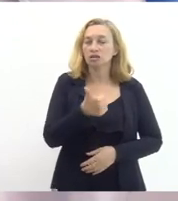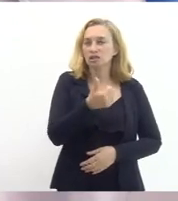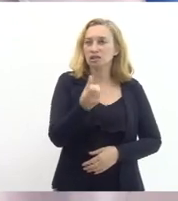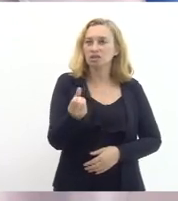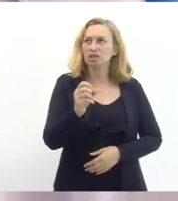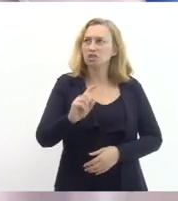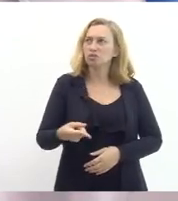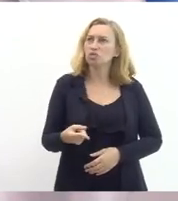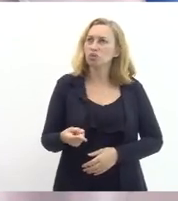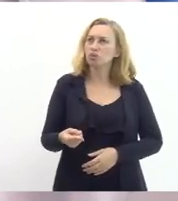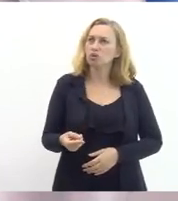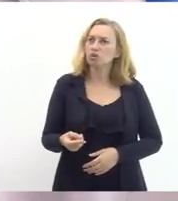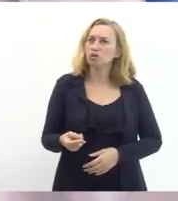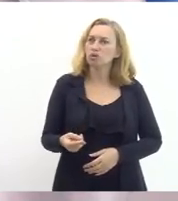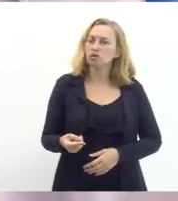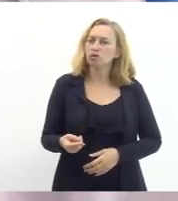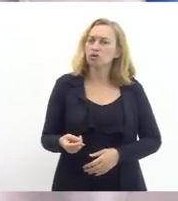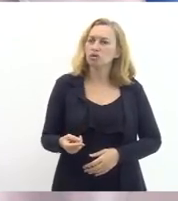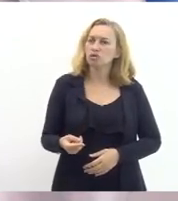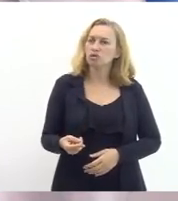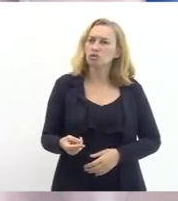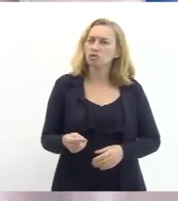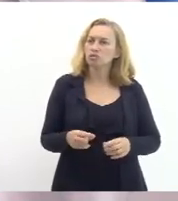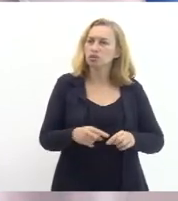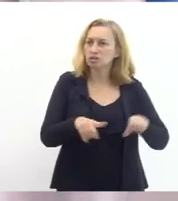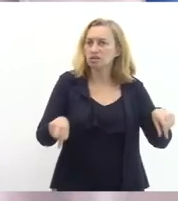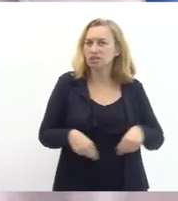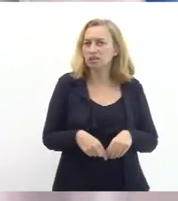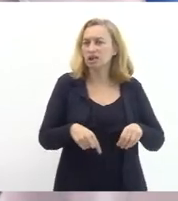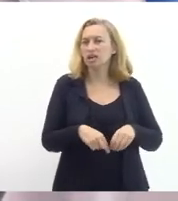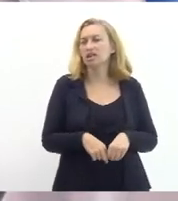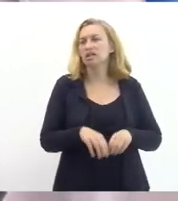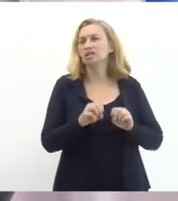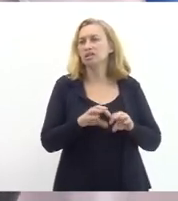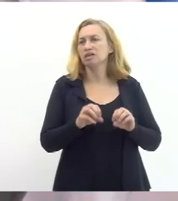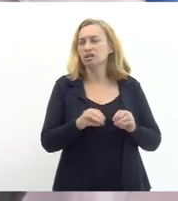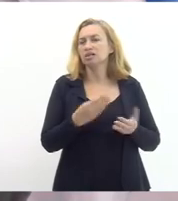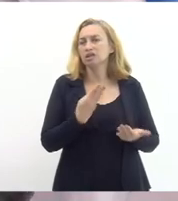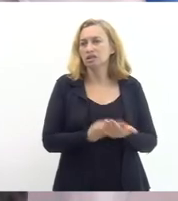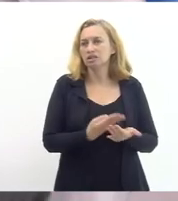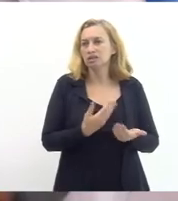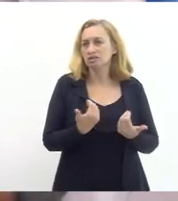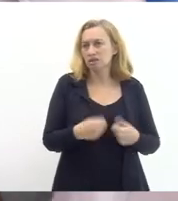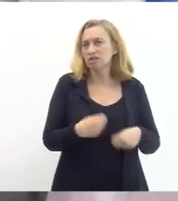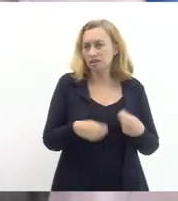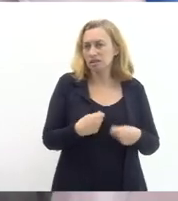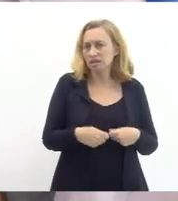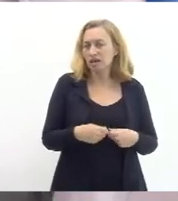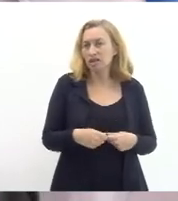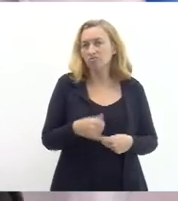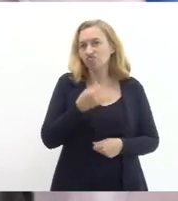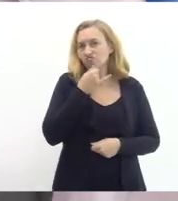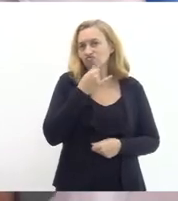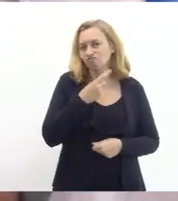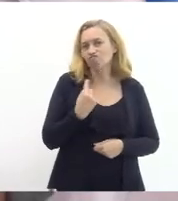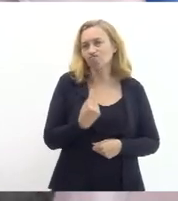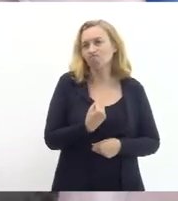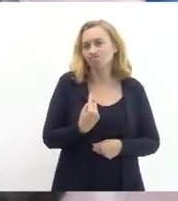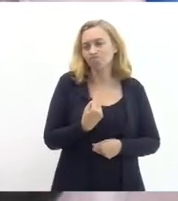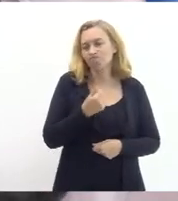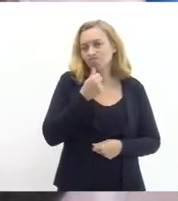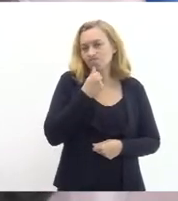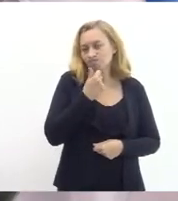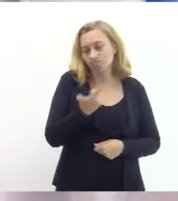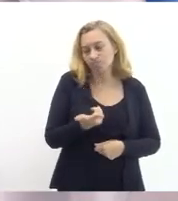16 mil turmas com alguma carência que vocês nos trouxeram é um número que me entristece a palavra é